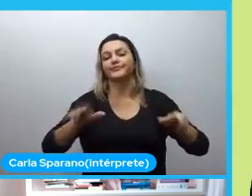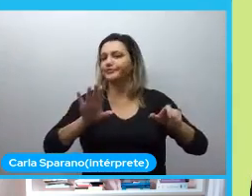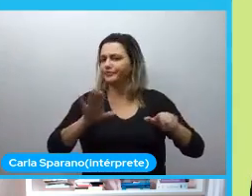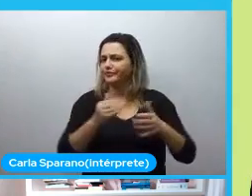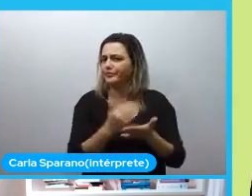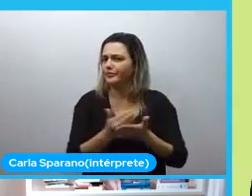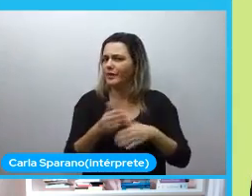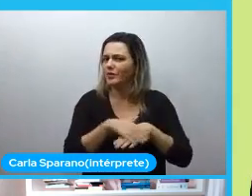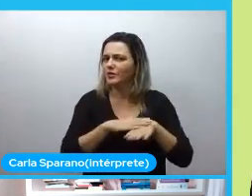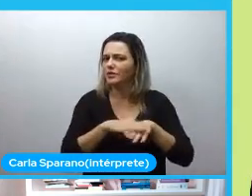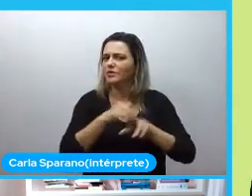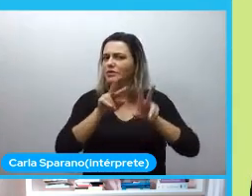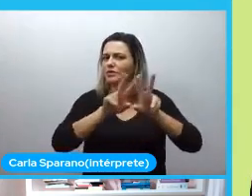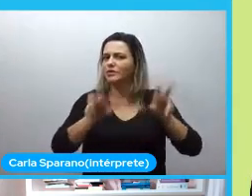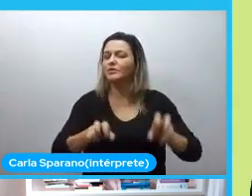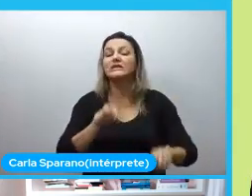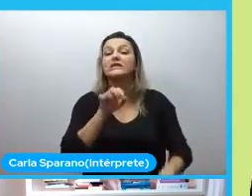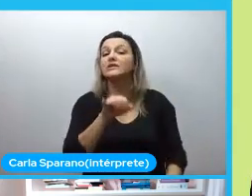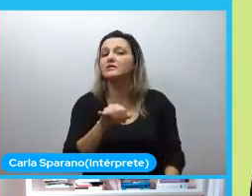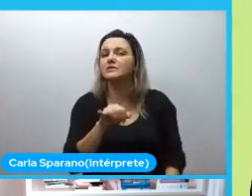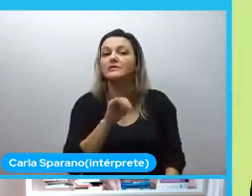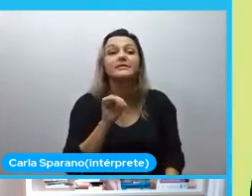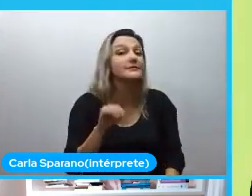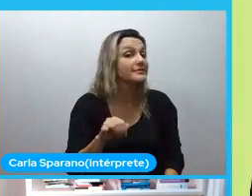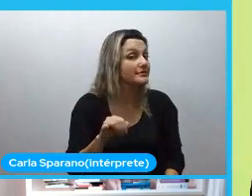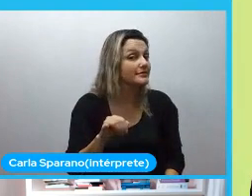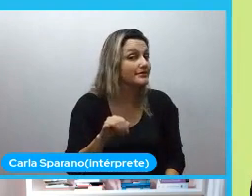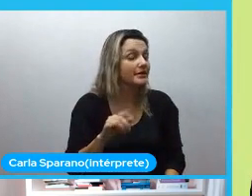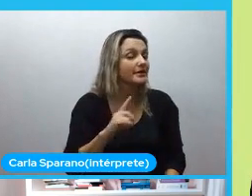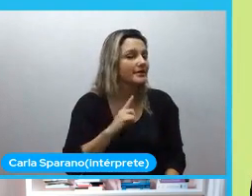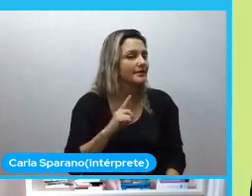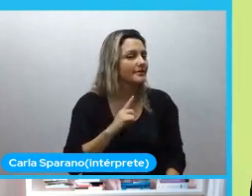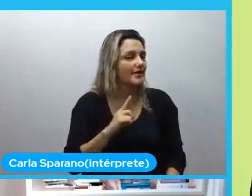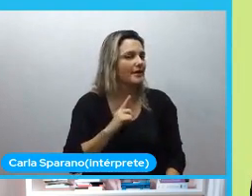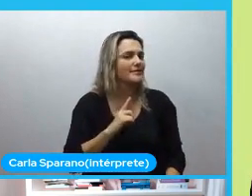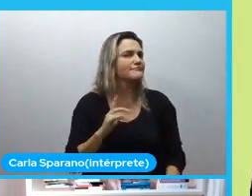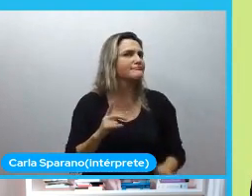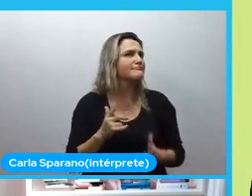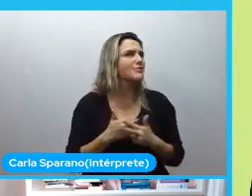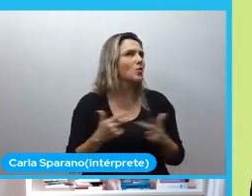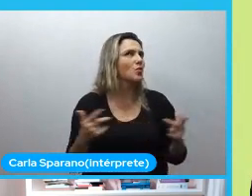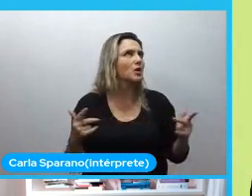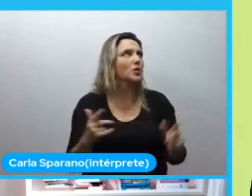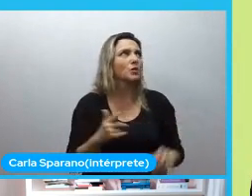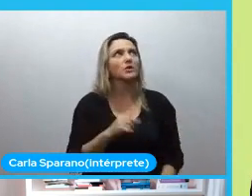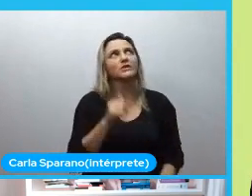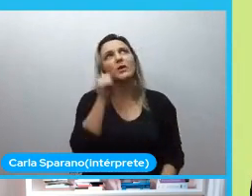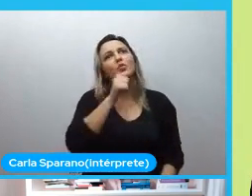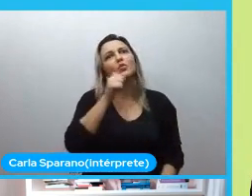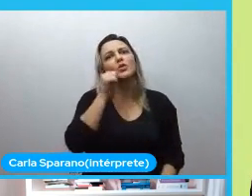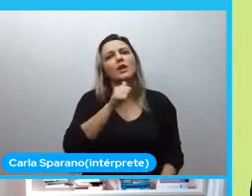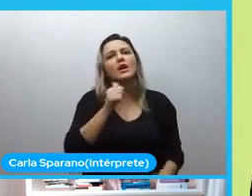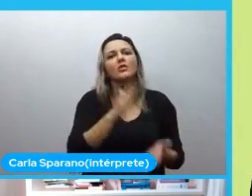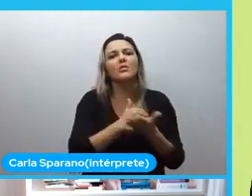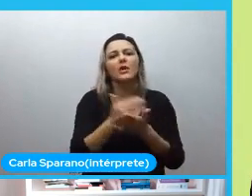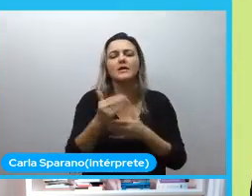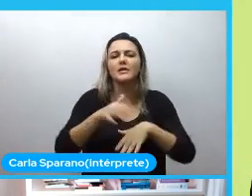sobre... E se tivesse algo que mulheres estivessem construindo esse projeto.